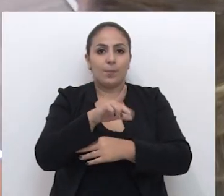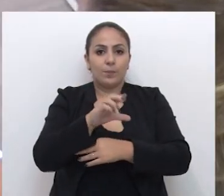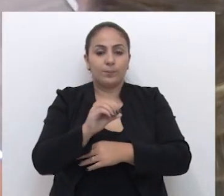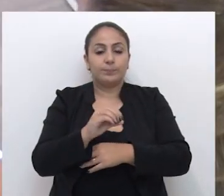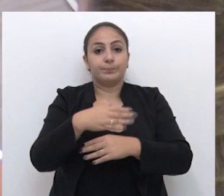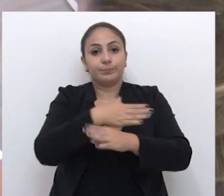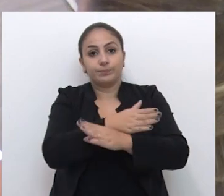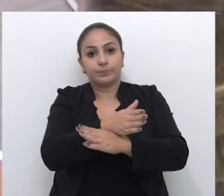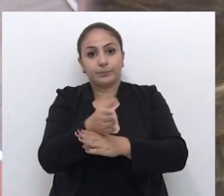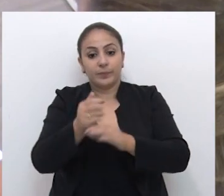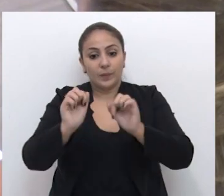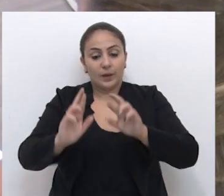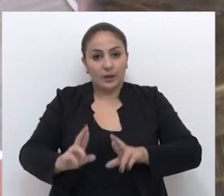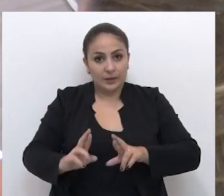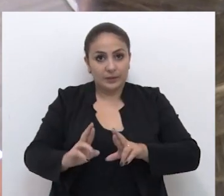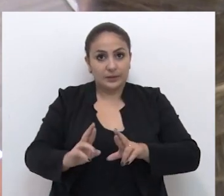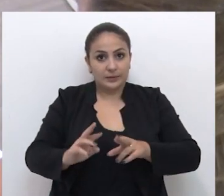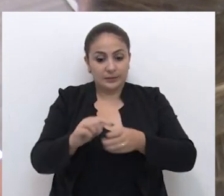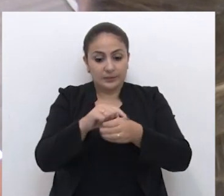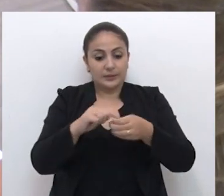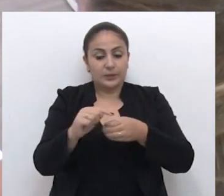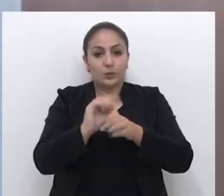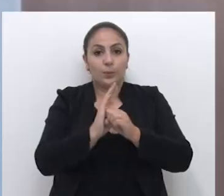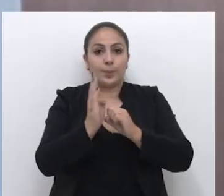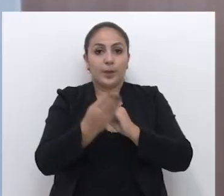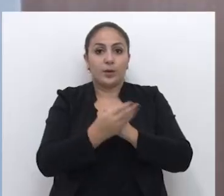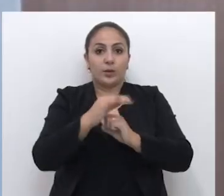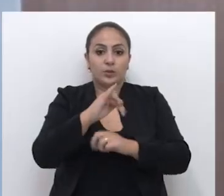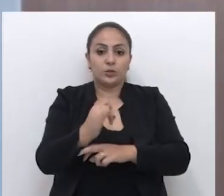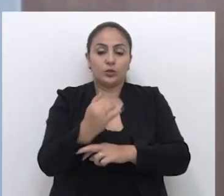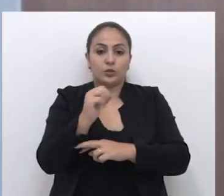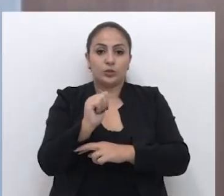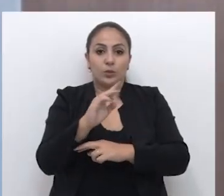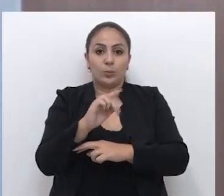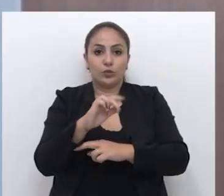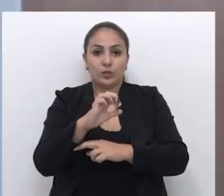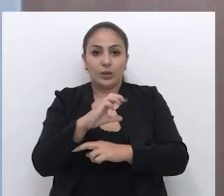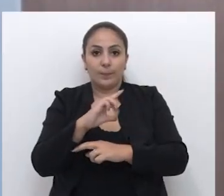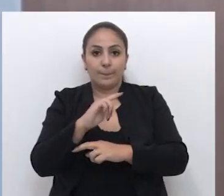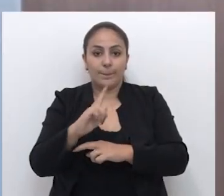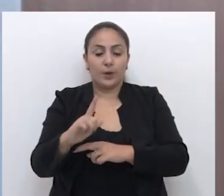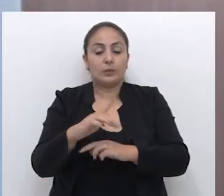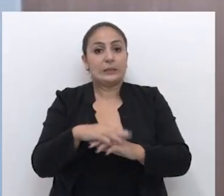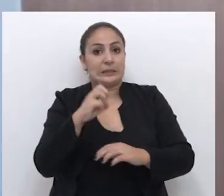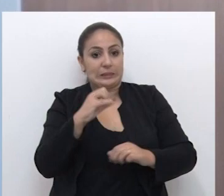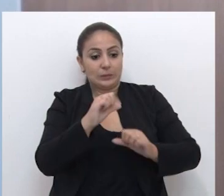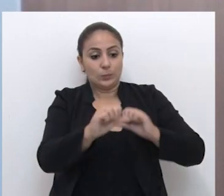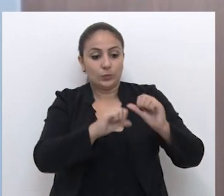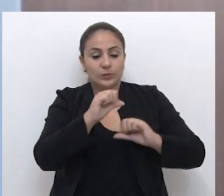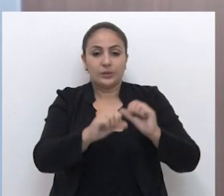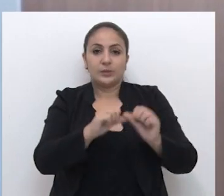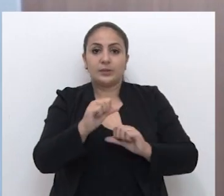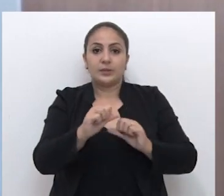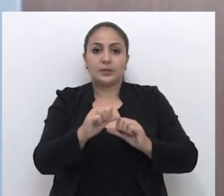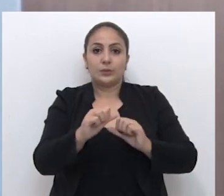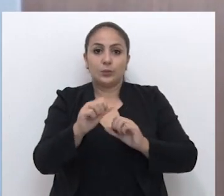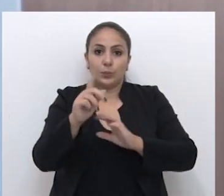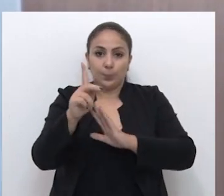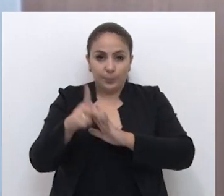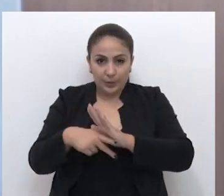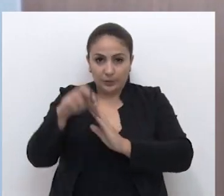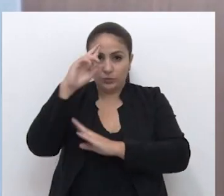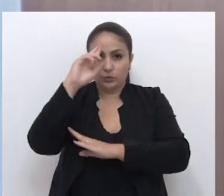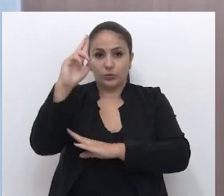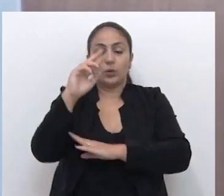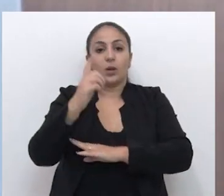estender o perímetro urbano do bairro Jaboticabau. Quando há alguma mudança no plano diretor, o zoneamento é obrigatório,